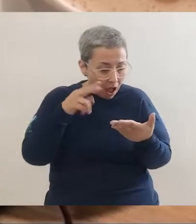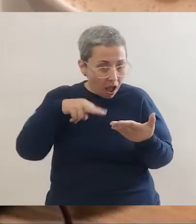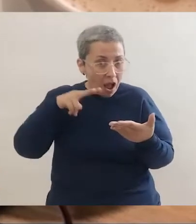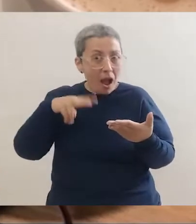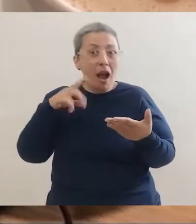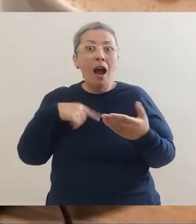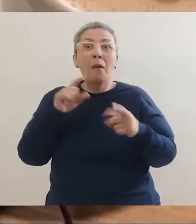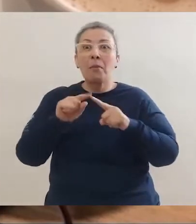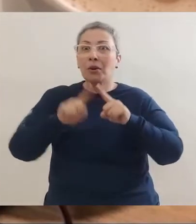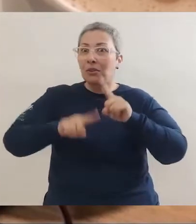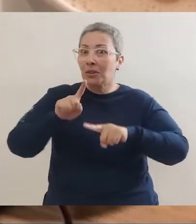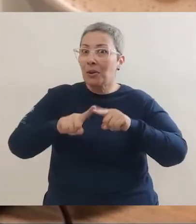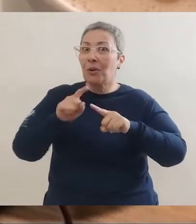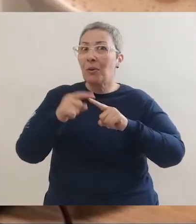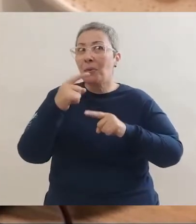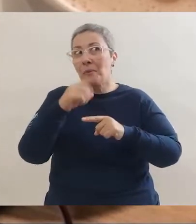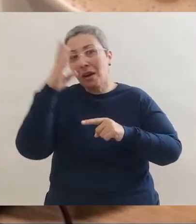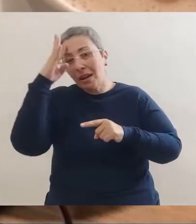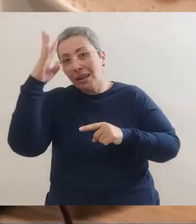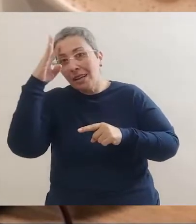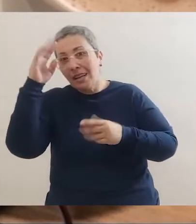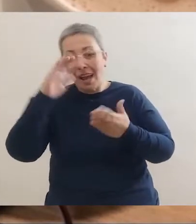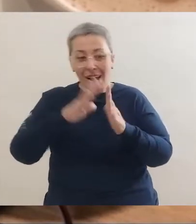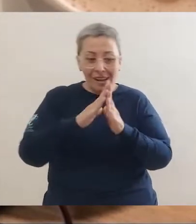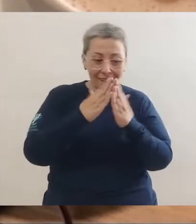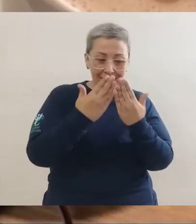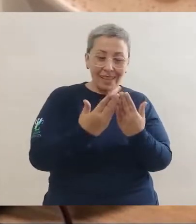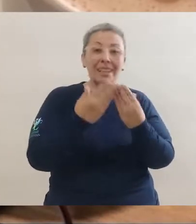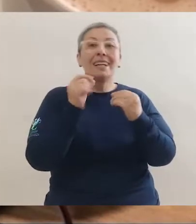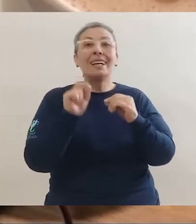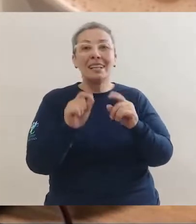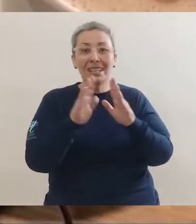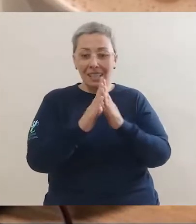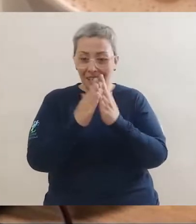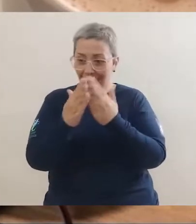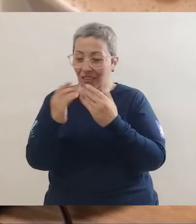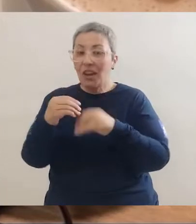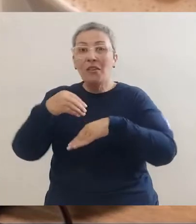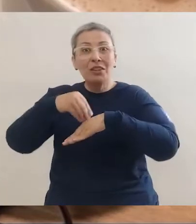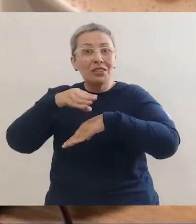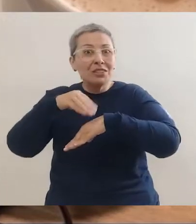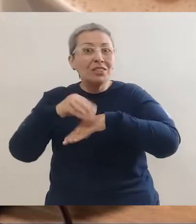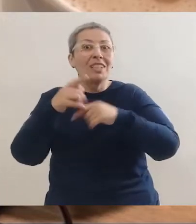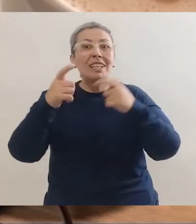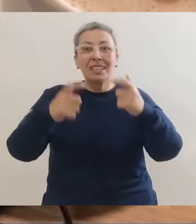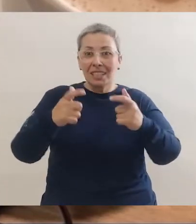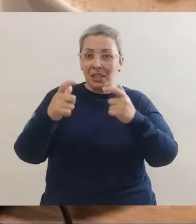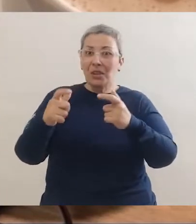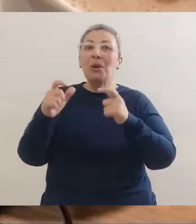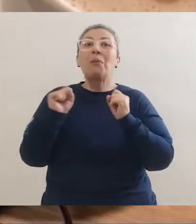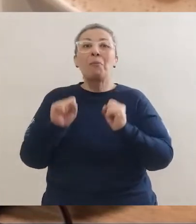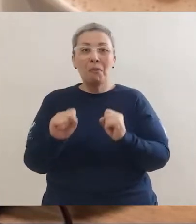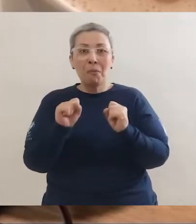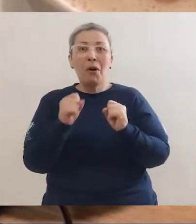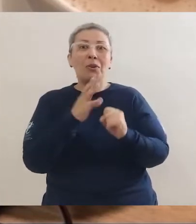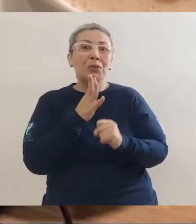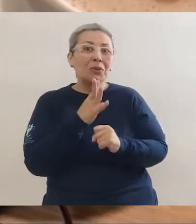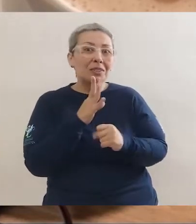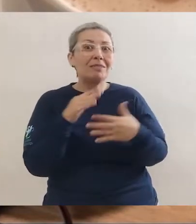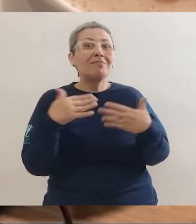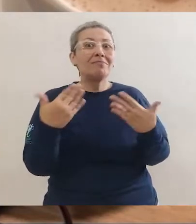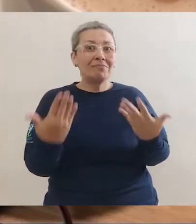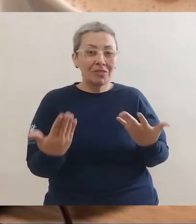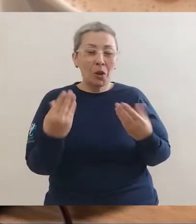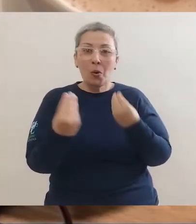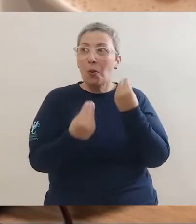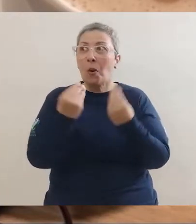diários de viagem servem, inclusive, de material para criar livros. Isso mesmo, livros com dicas dos lugares para que